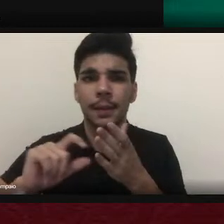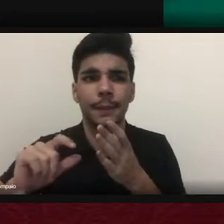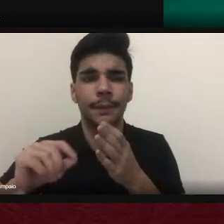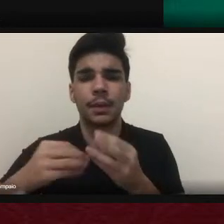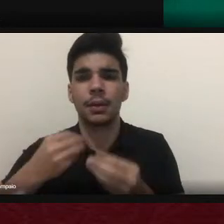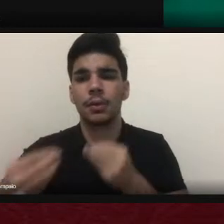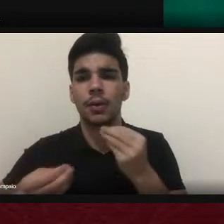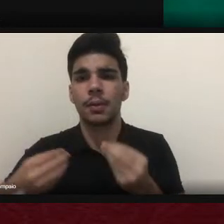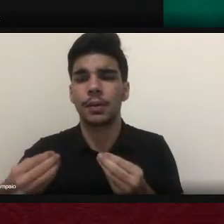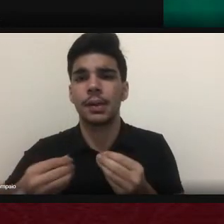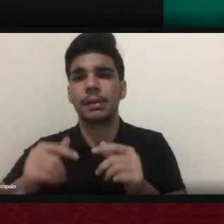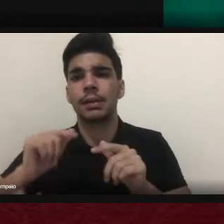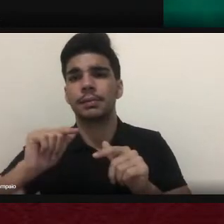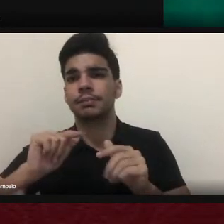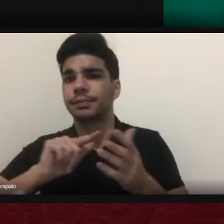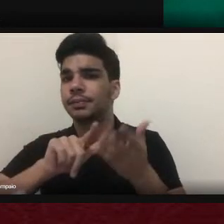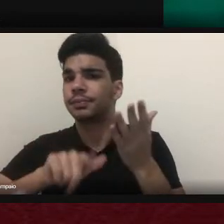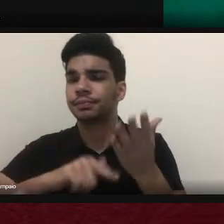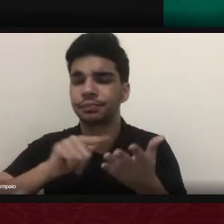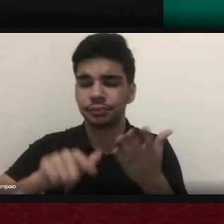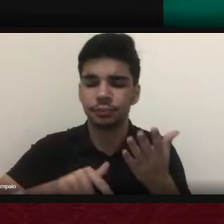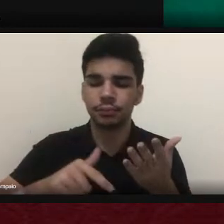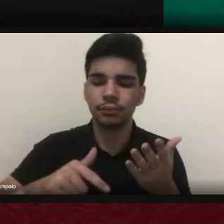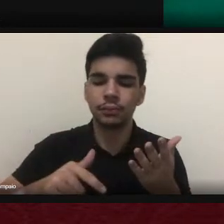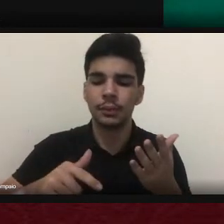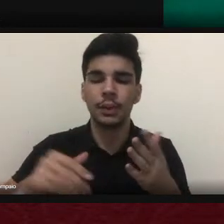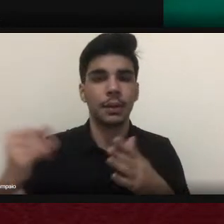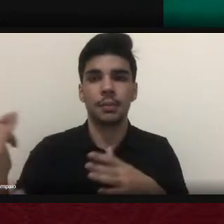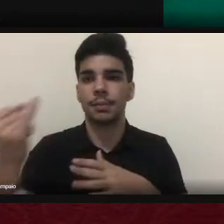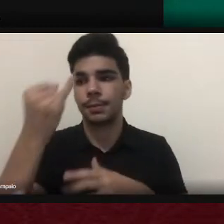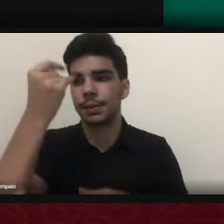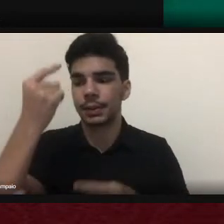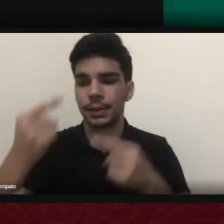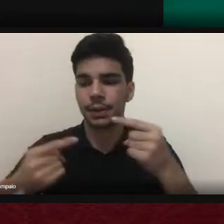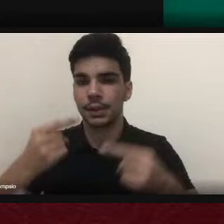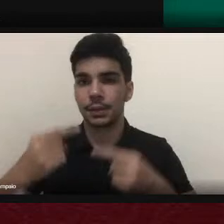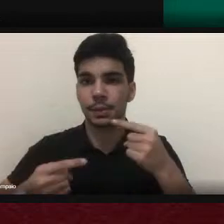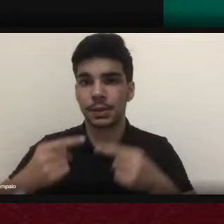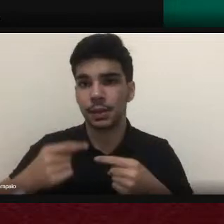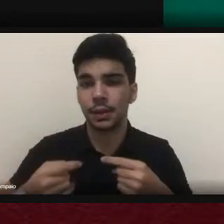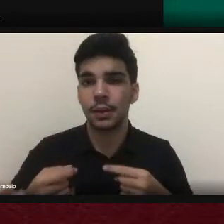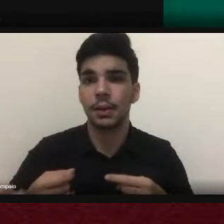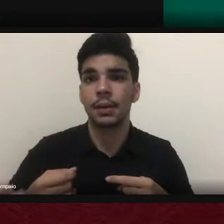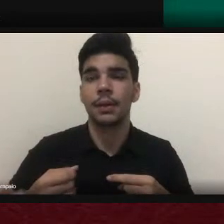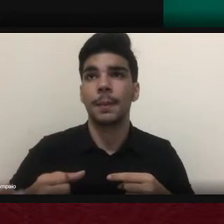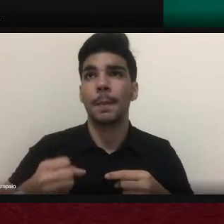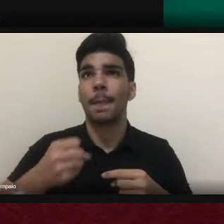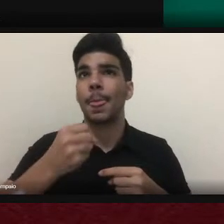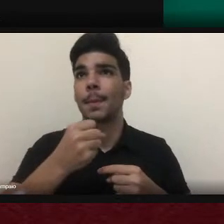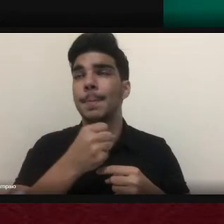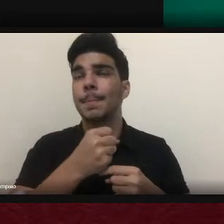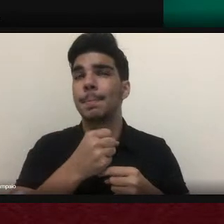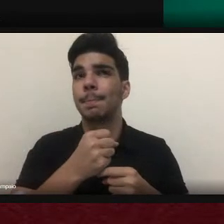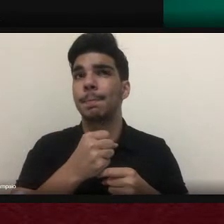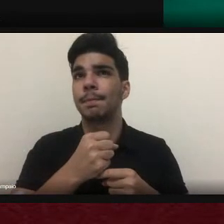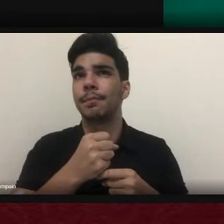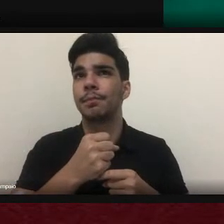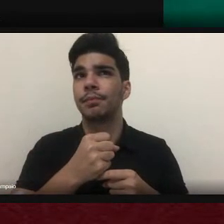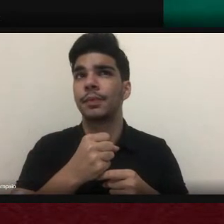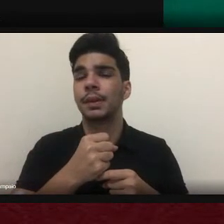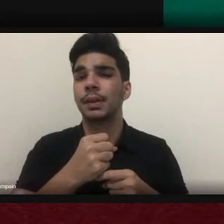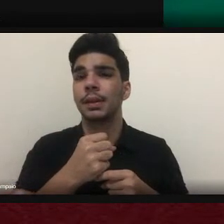é importante sobre a discussão de imprensa e como que é o trabalho sobre o cortejo da imprensa